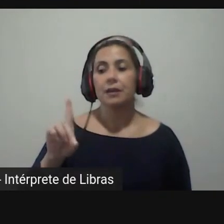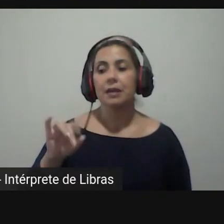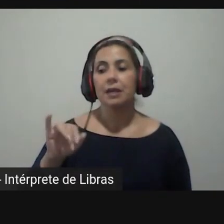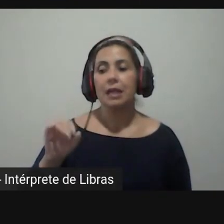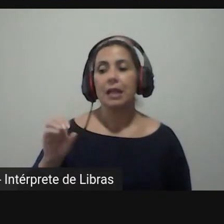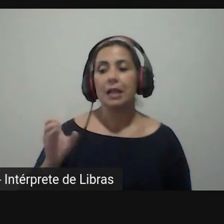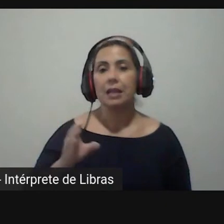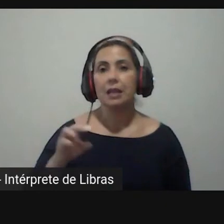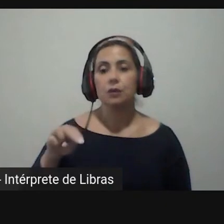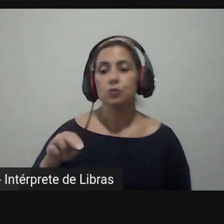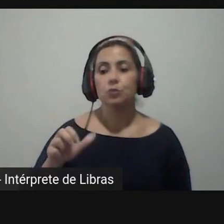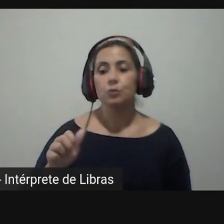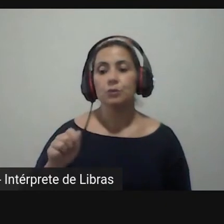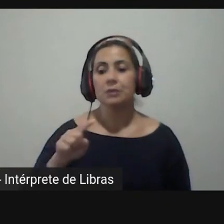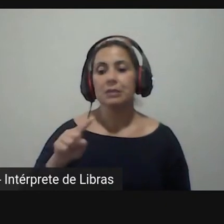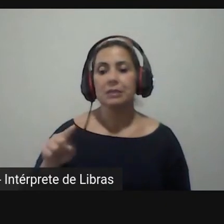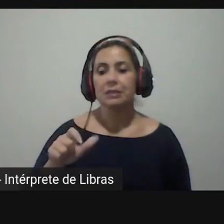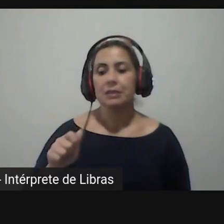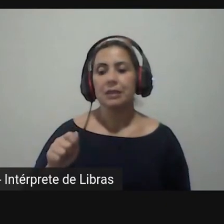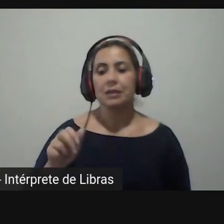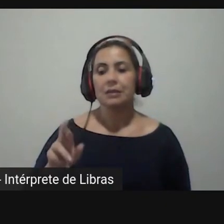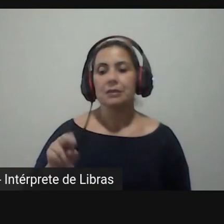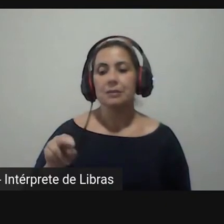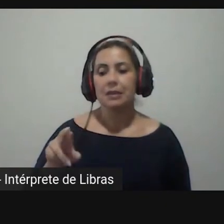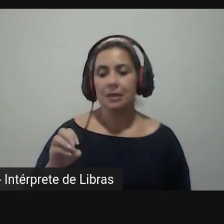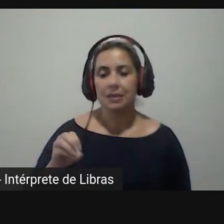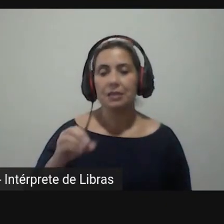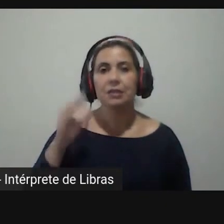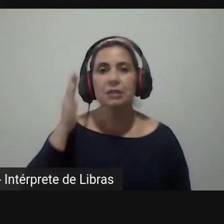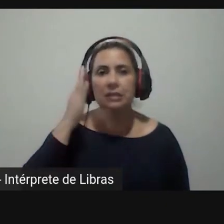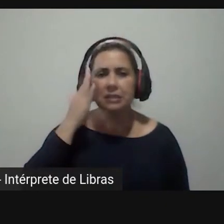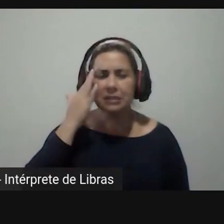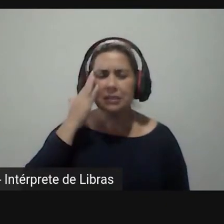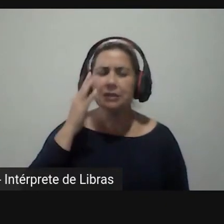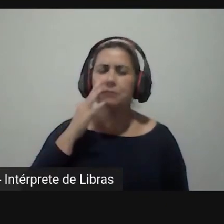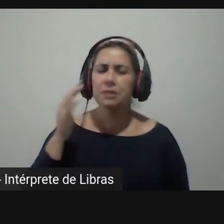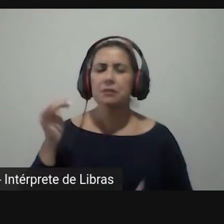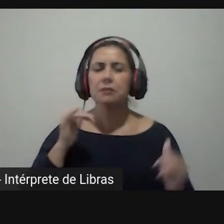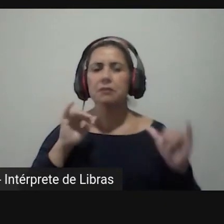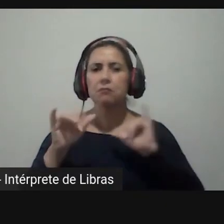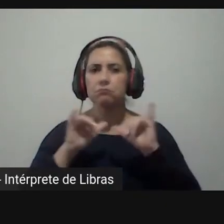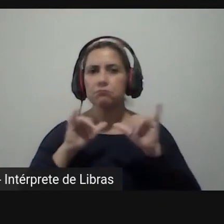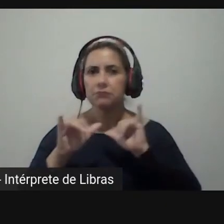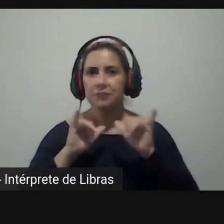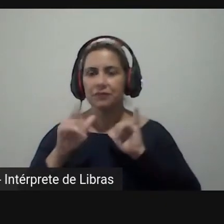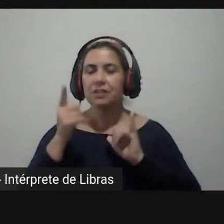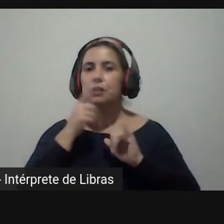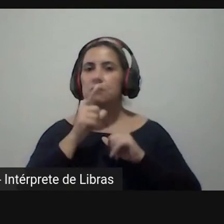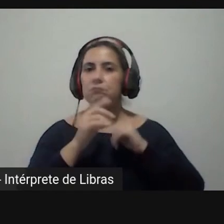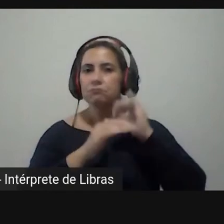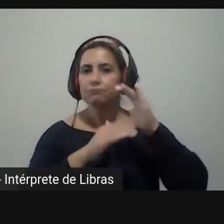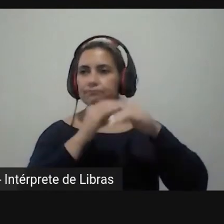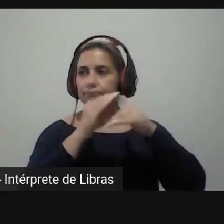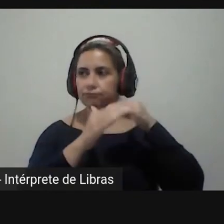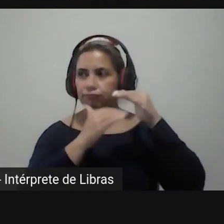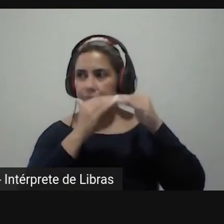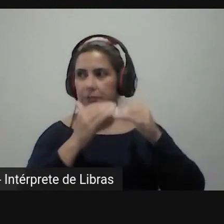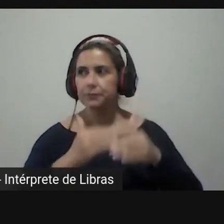lá e ele vai te dar maiores informações eu acho que esse seria um avanço para o banco de ideias